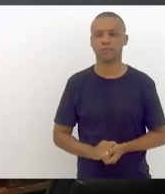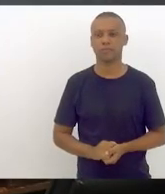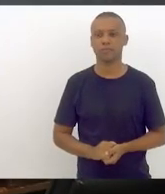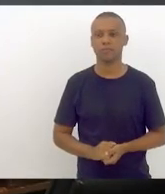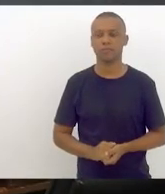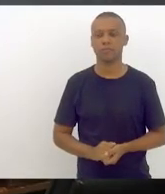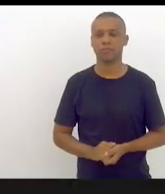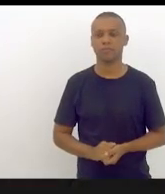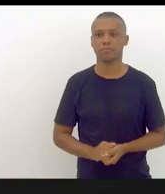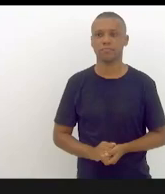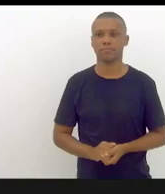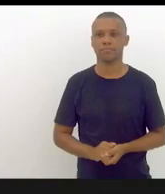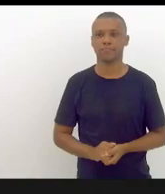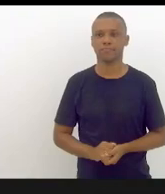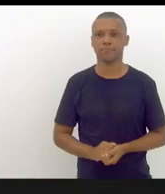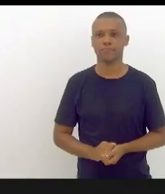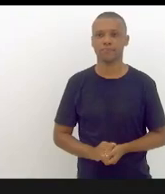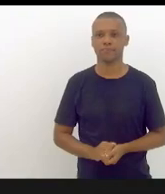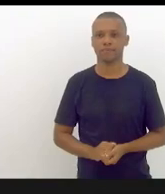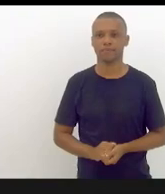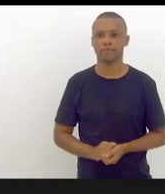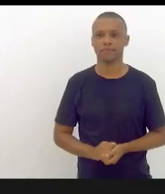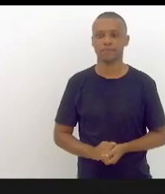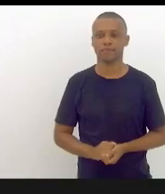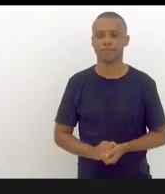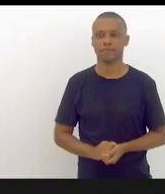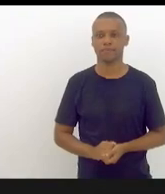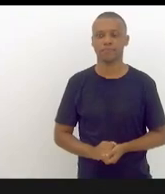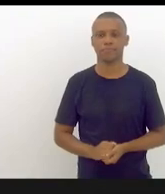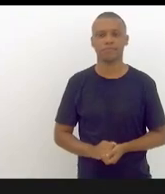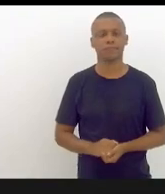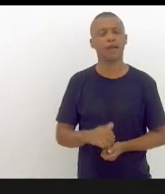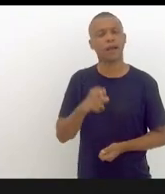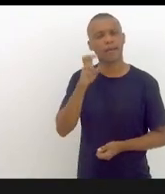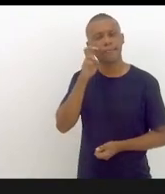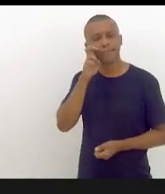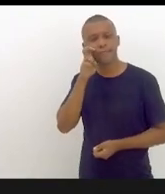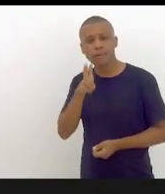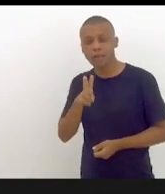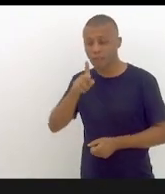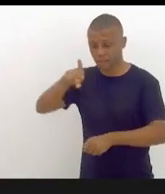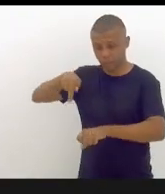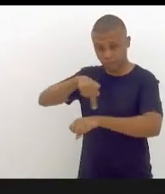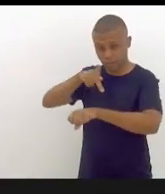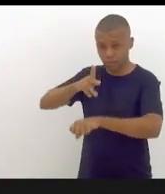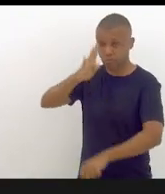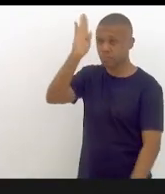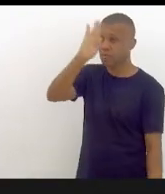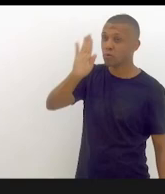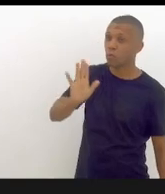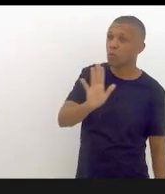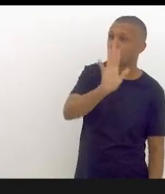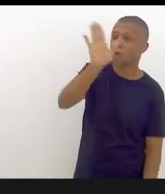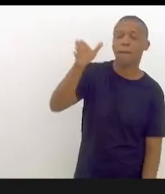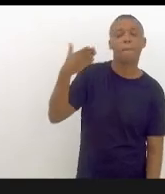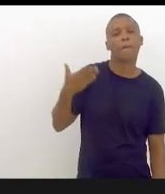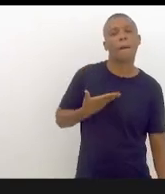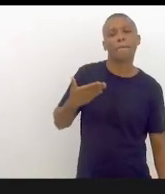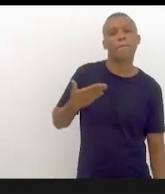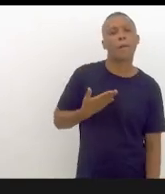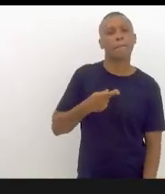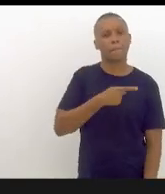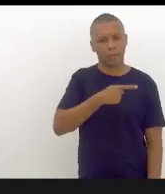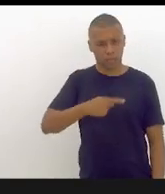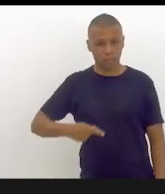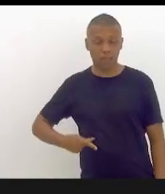Lula, vivi esse país e aí o meu parceiro, meu amigo, presidente do meu partido que